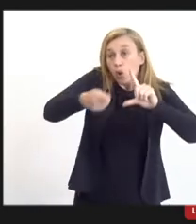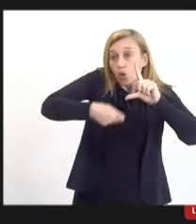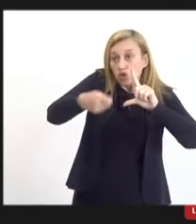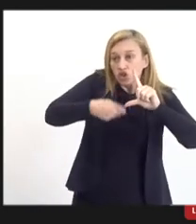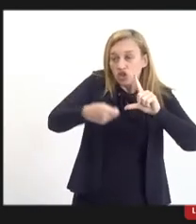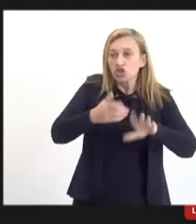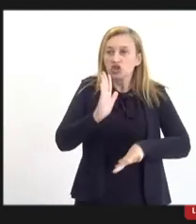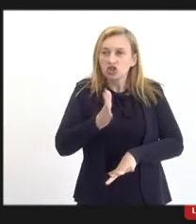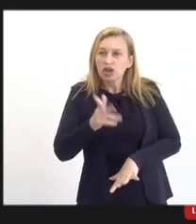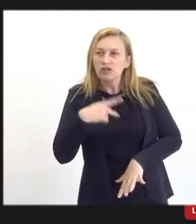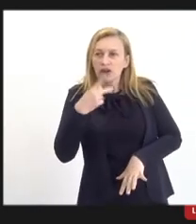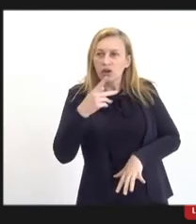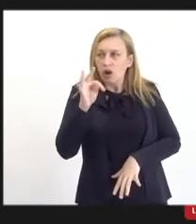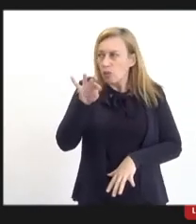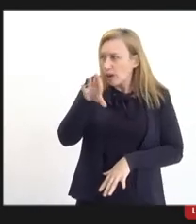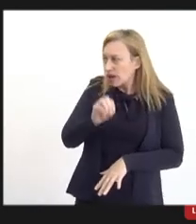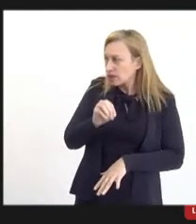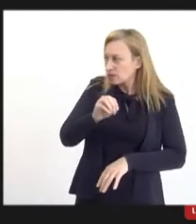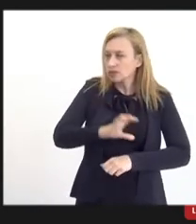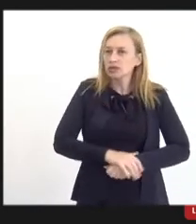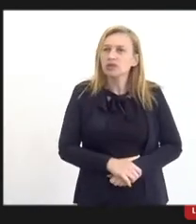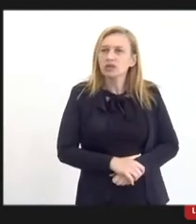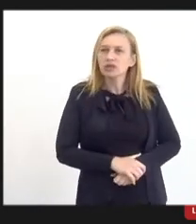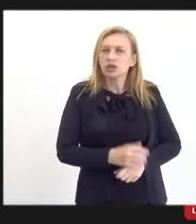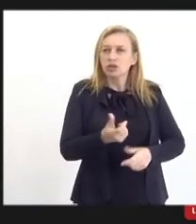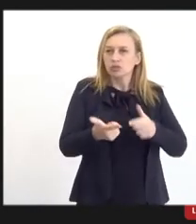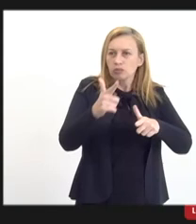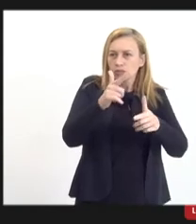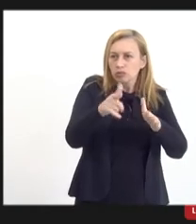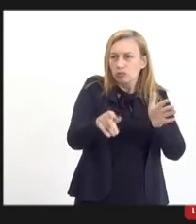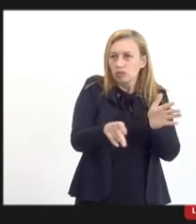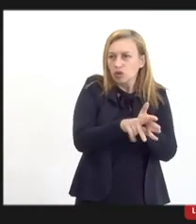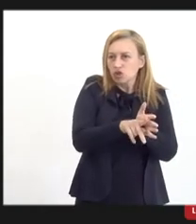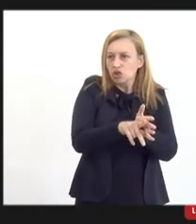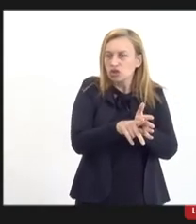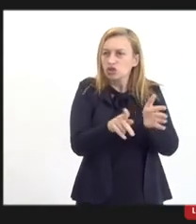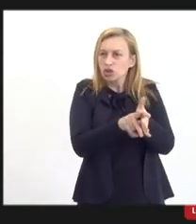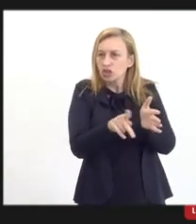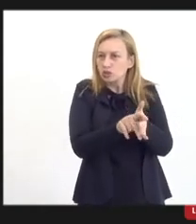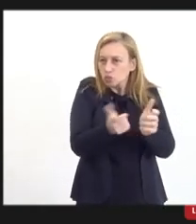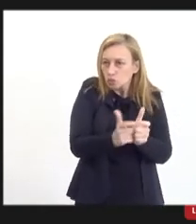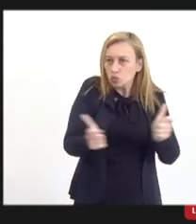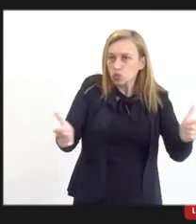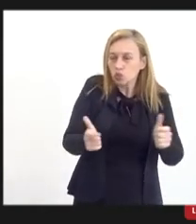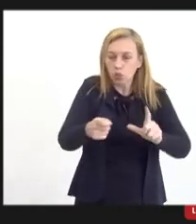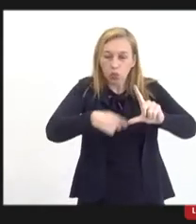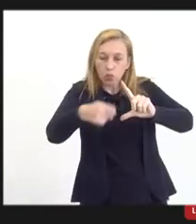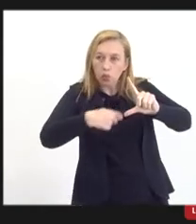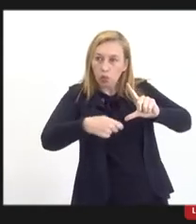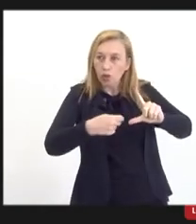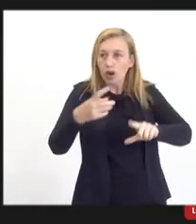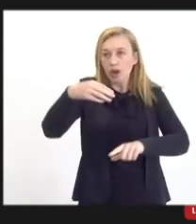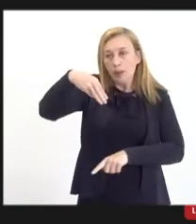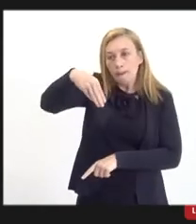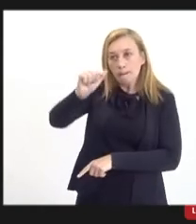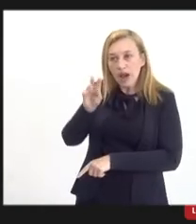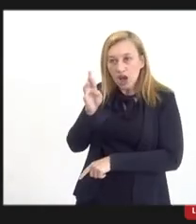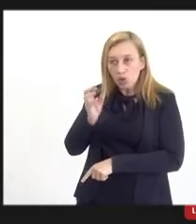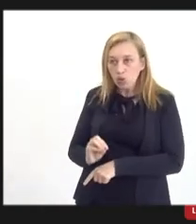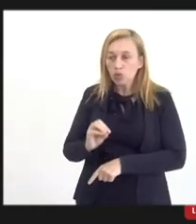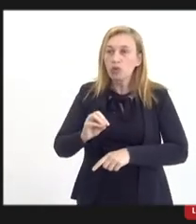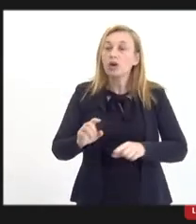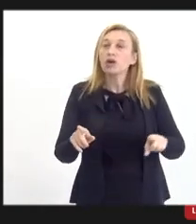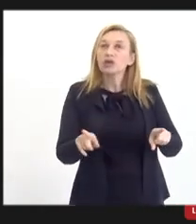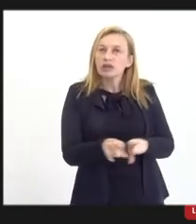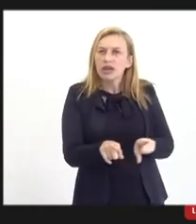como o Alberto falou, mas portos, projetos grandes de logística, eu chamaria de macro-logística, mas existe a micro